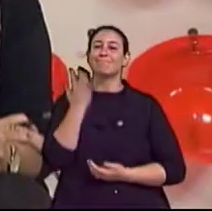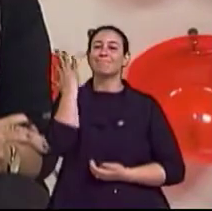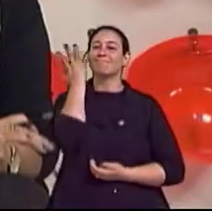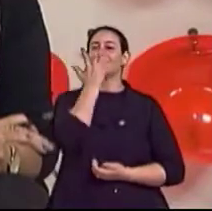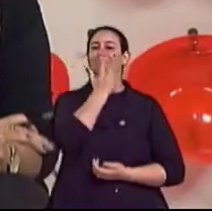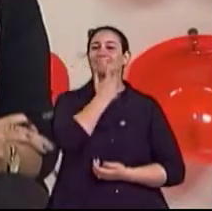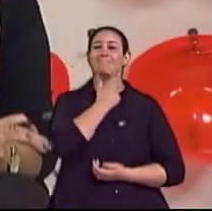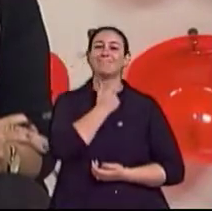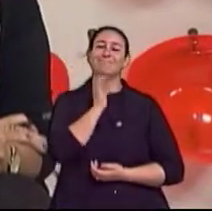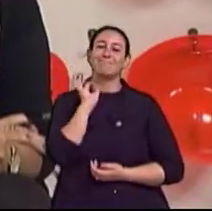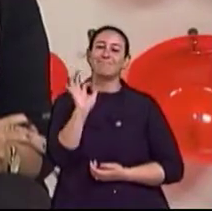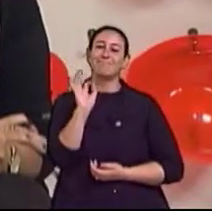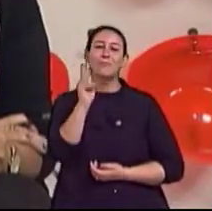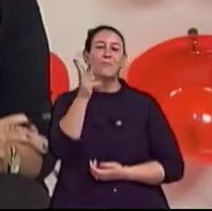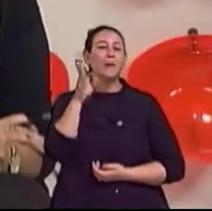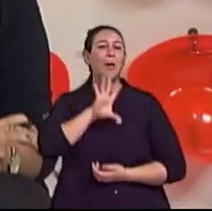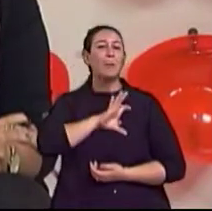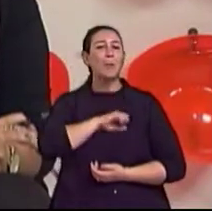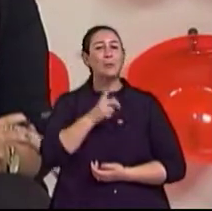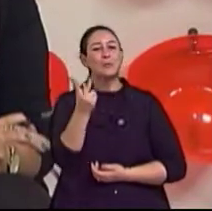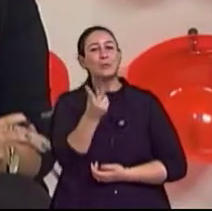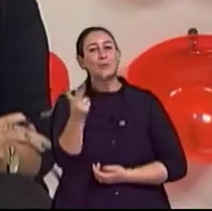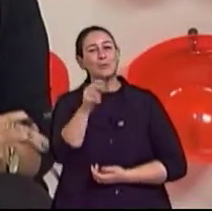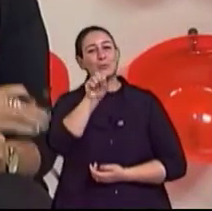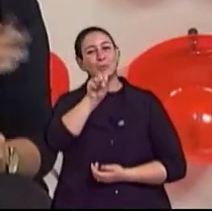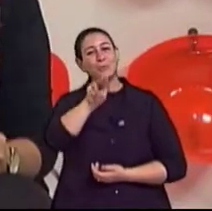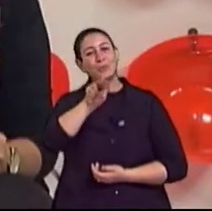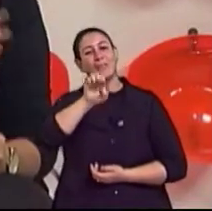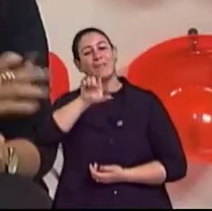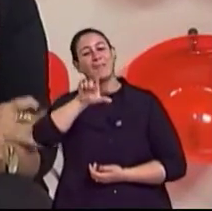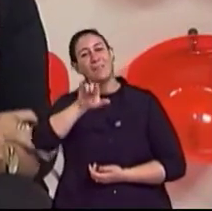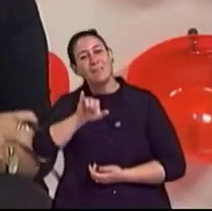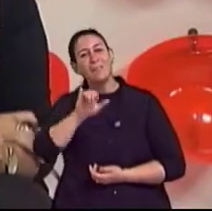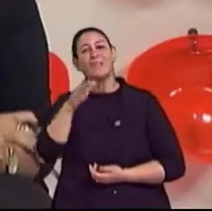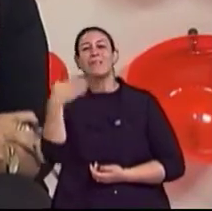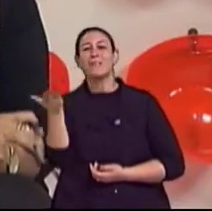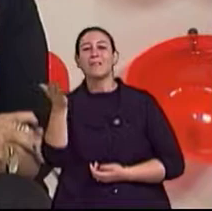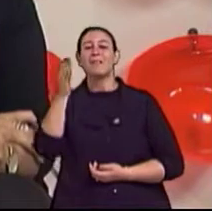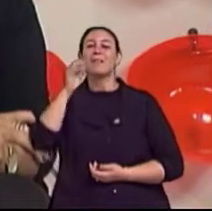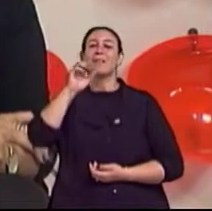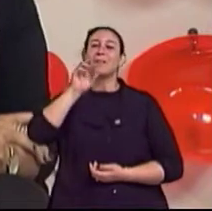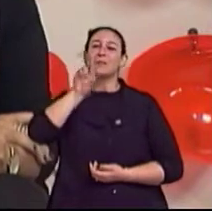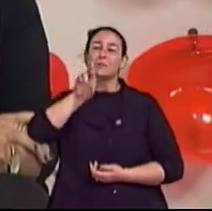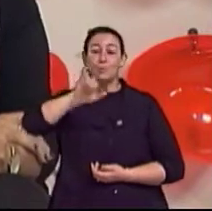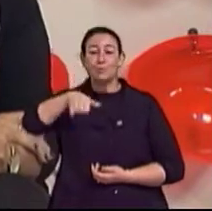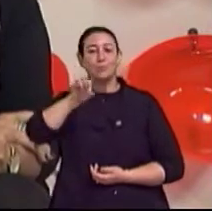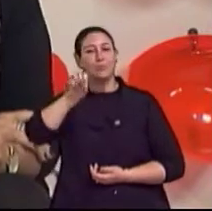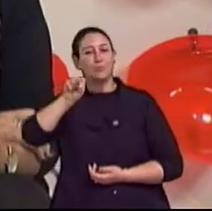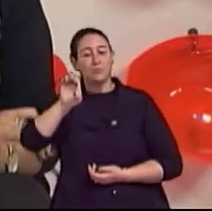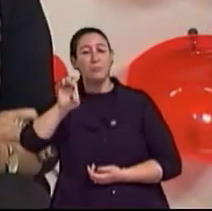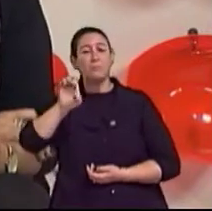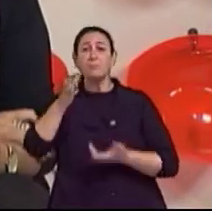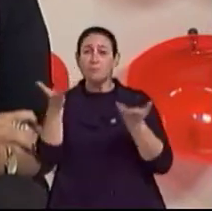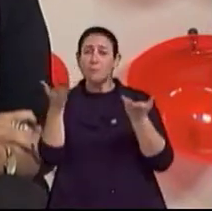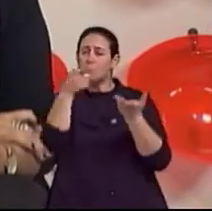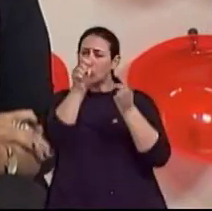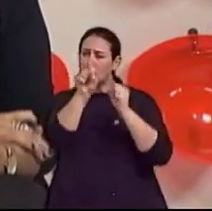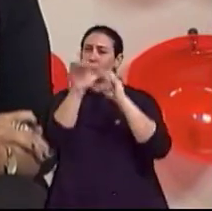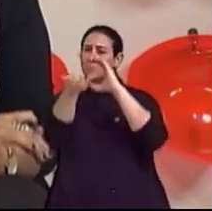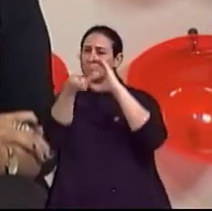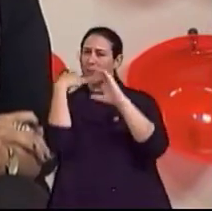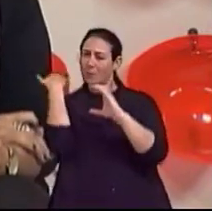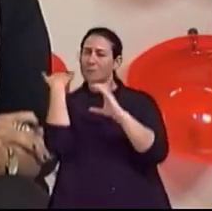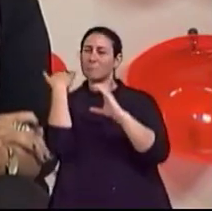Linda história do amor da Sueli e José, não é? Então deixe a sua opinião com a gente, através do nosso e-mail vivabem